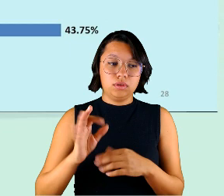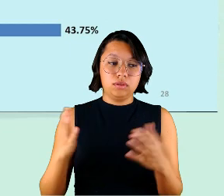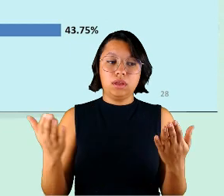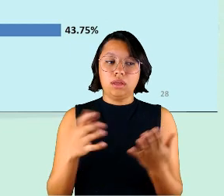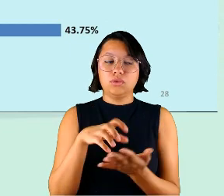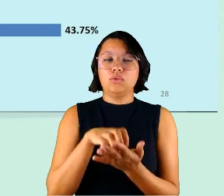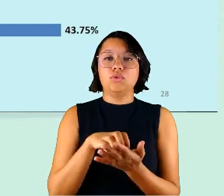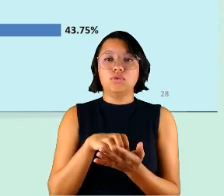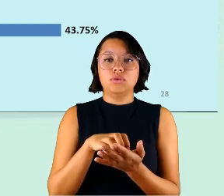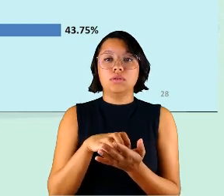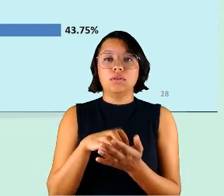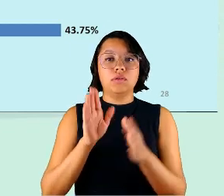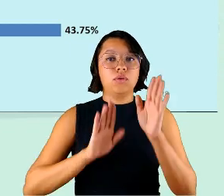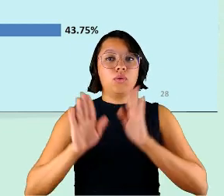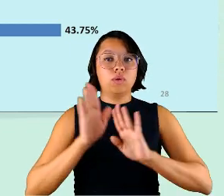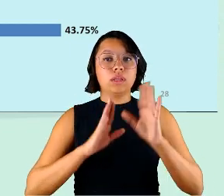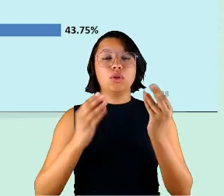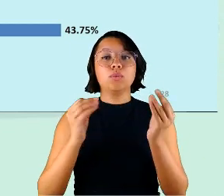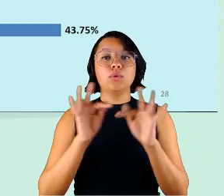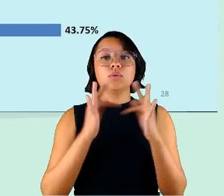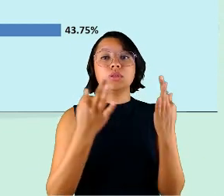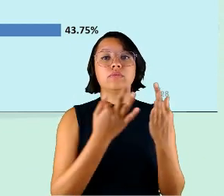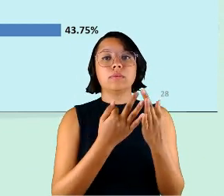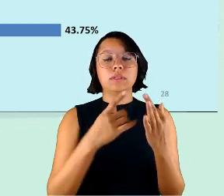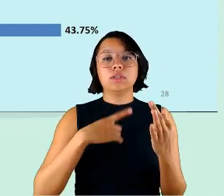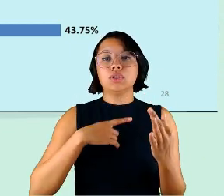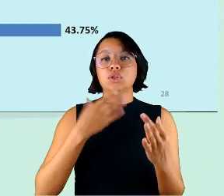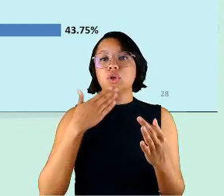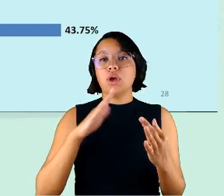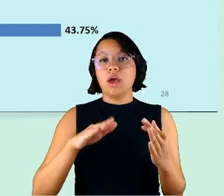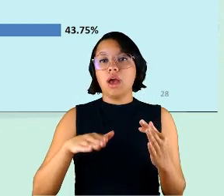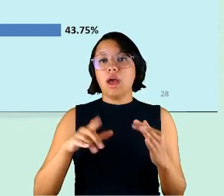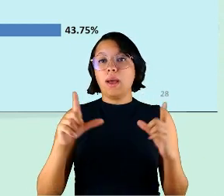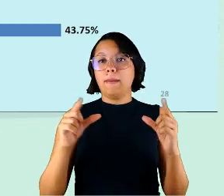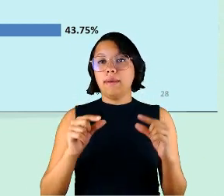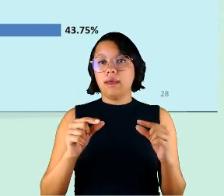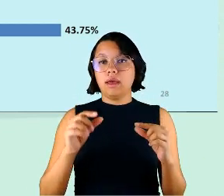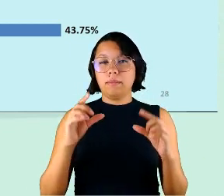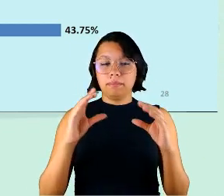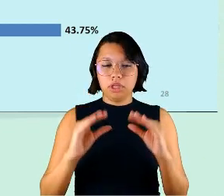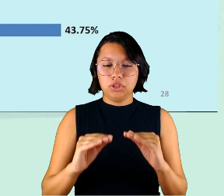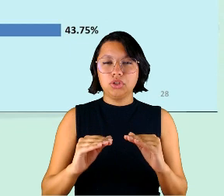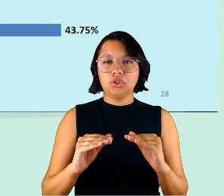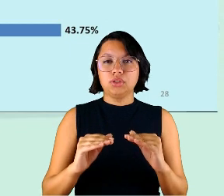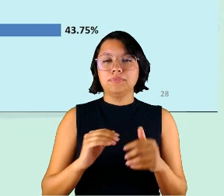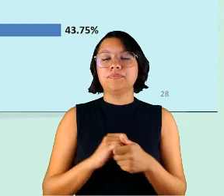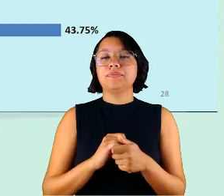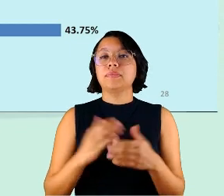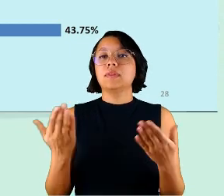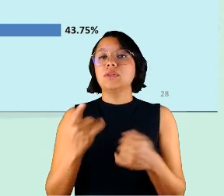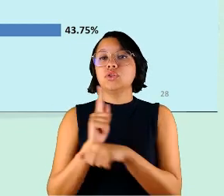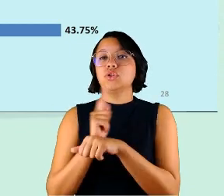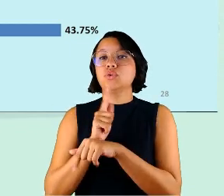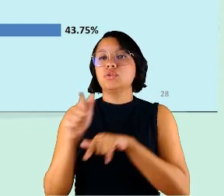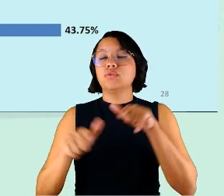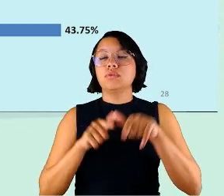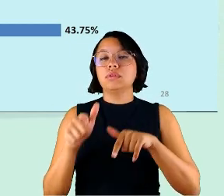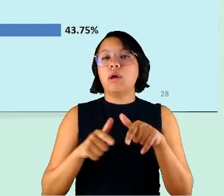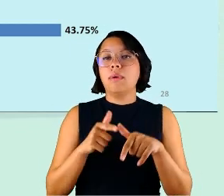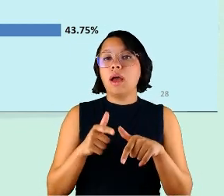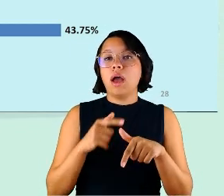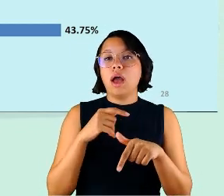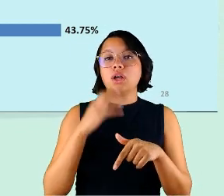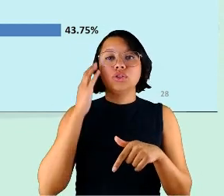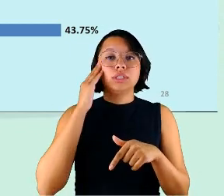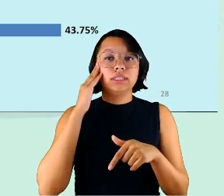organização tomou bastante cuidado com as famílias com crianças pequenas e aí esses gestores foram trabalhados de modo que se